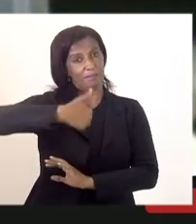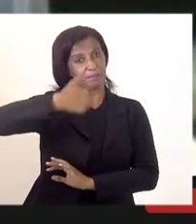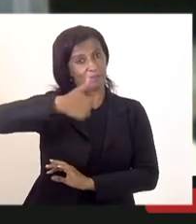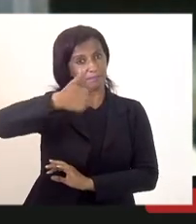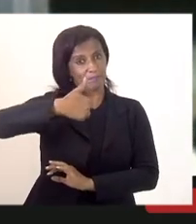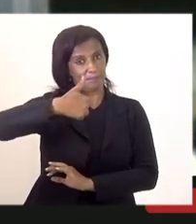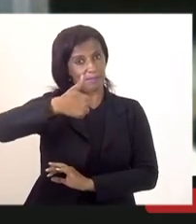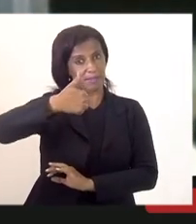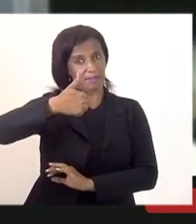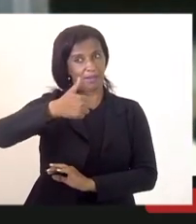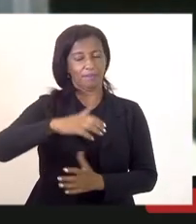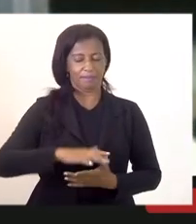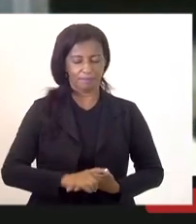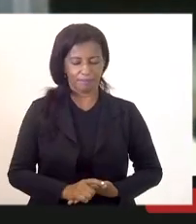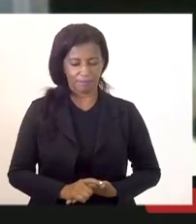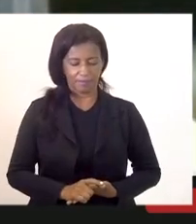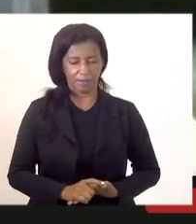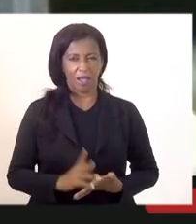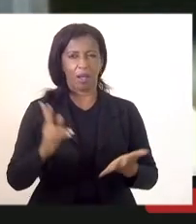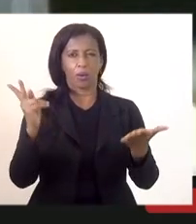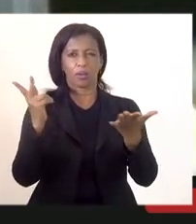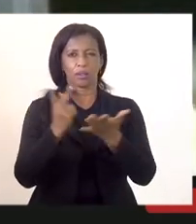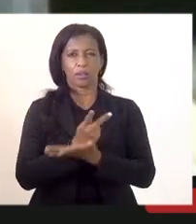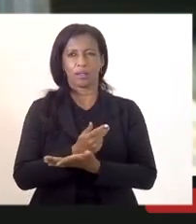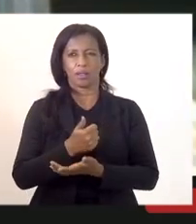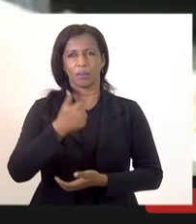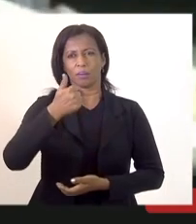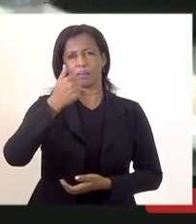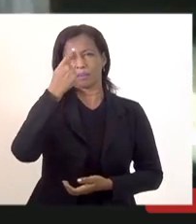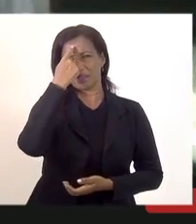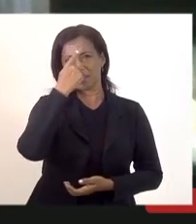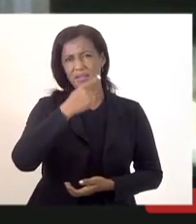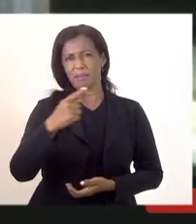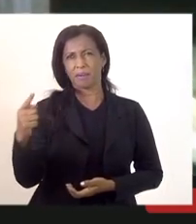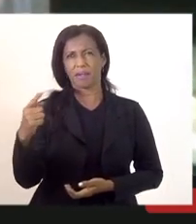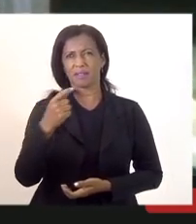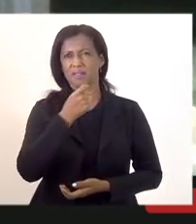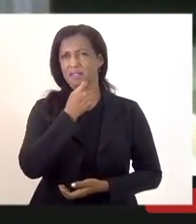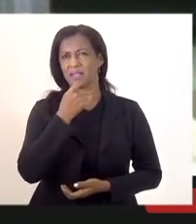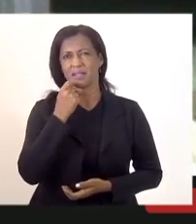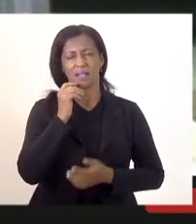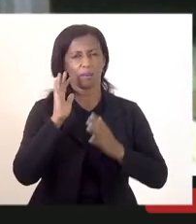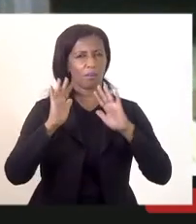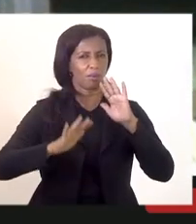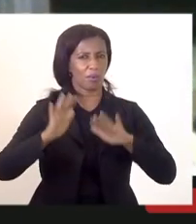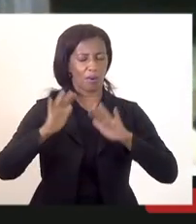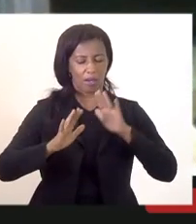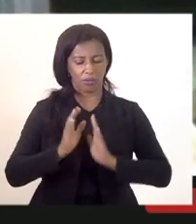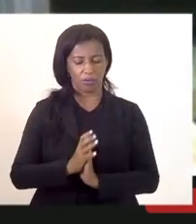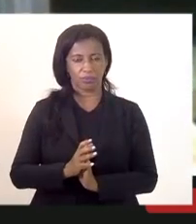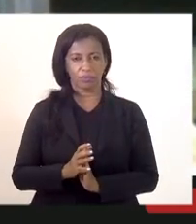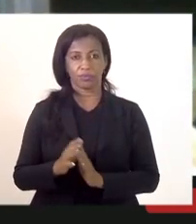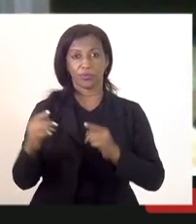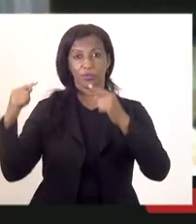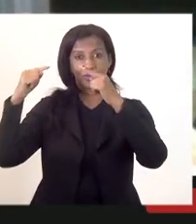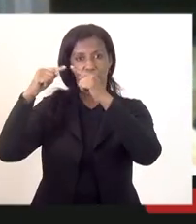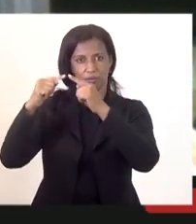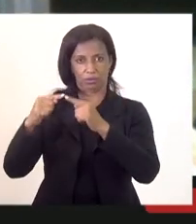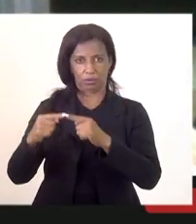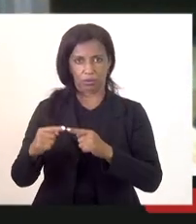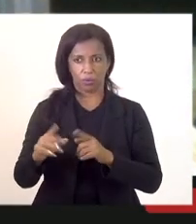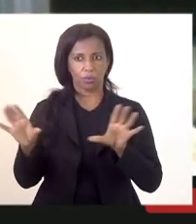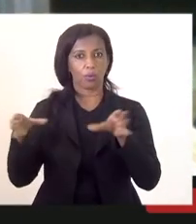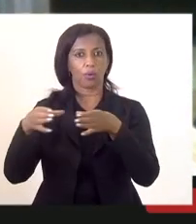da primeira semana de setembro não foi isso Moraes então de acordo aqui com a comissão eu faço questão